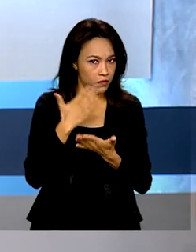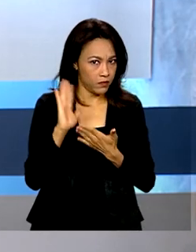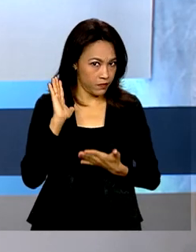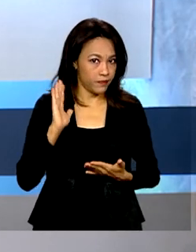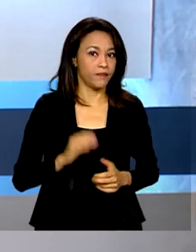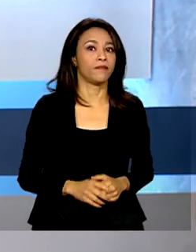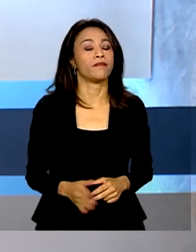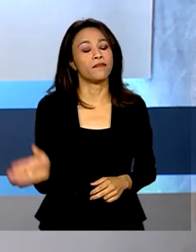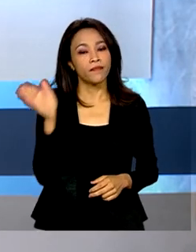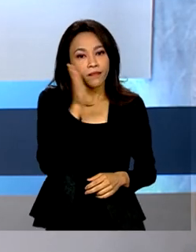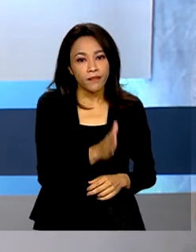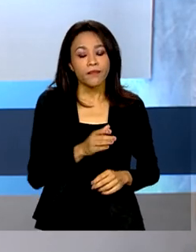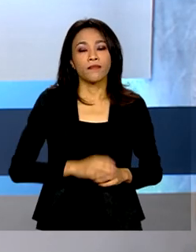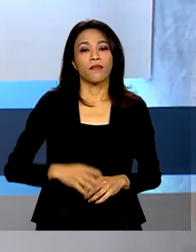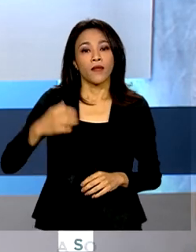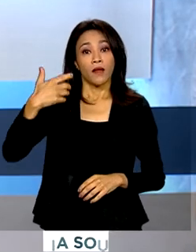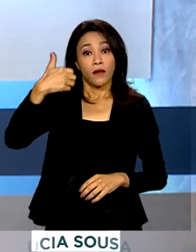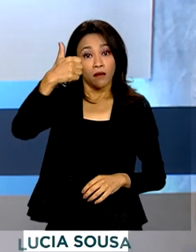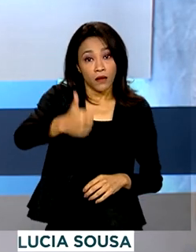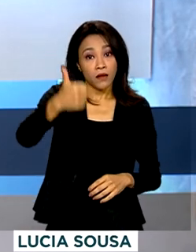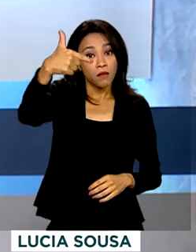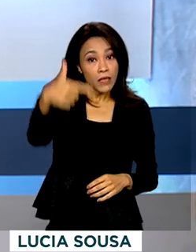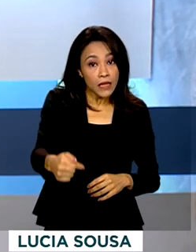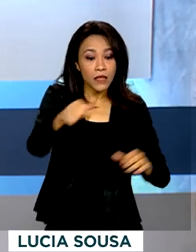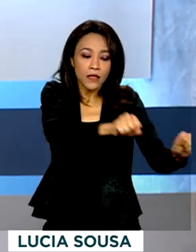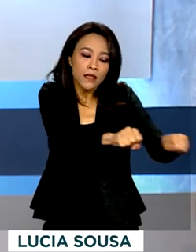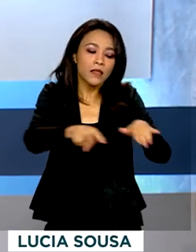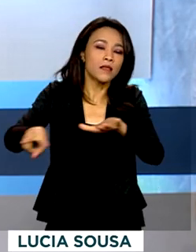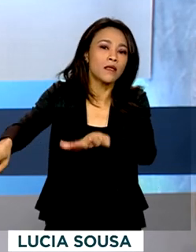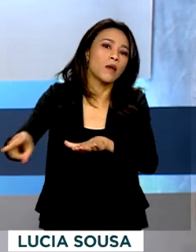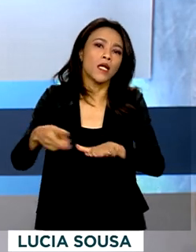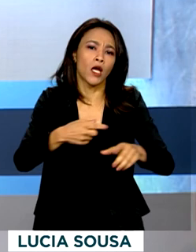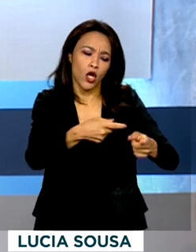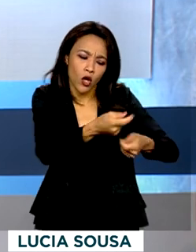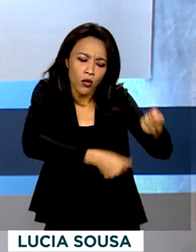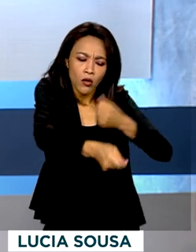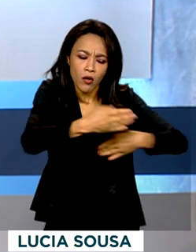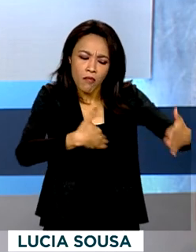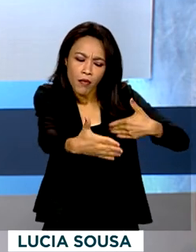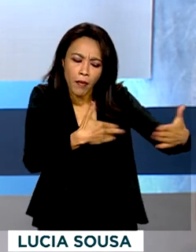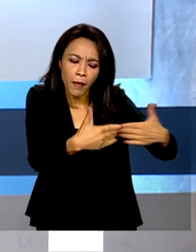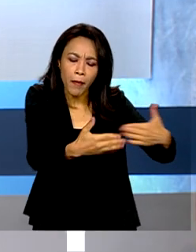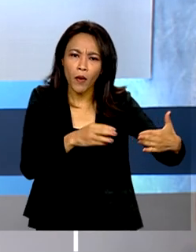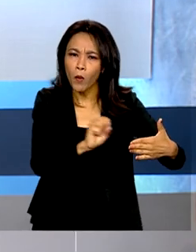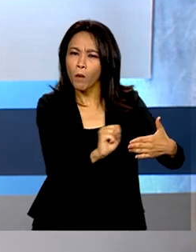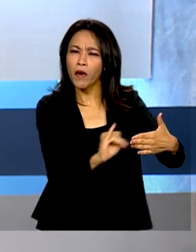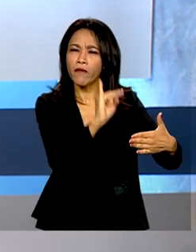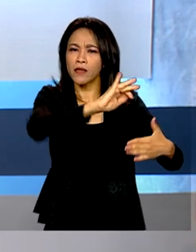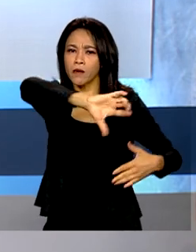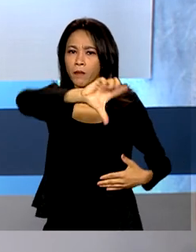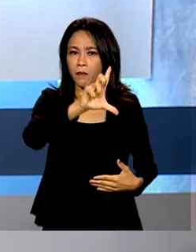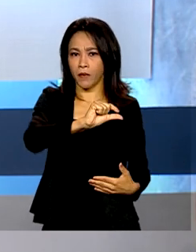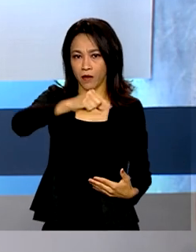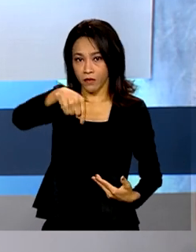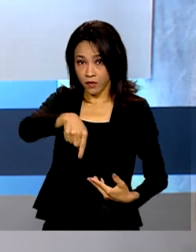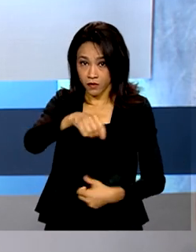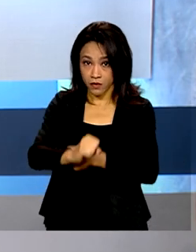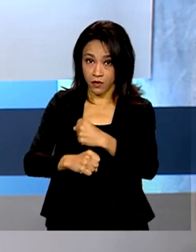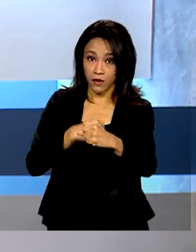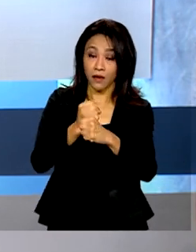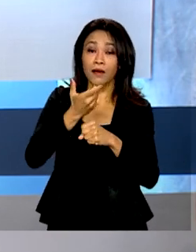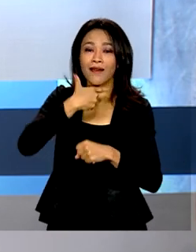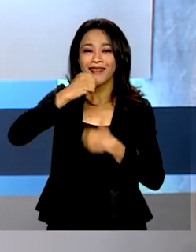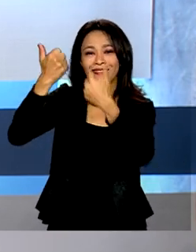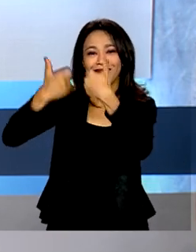E pela 17ª semana seguida, o mercado financeiro prevê uma inflação menor para este ano. Quem